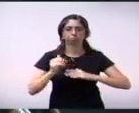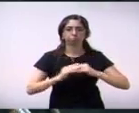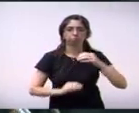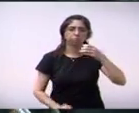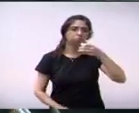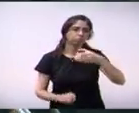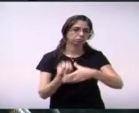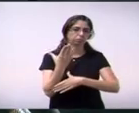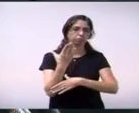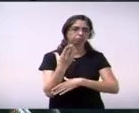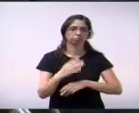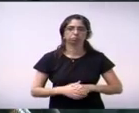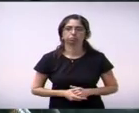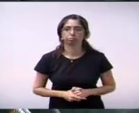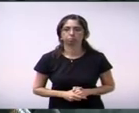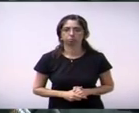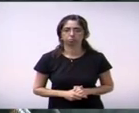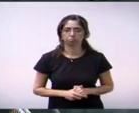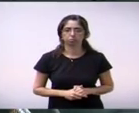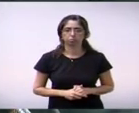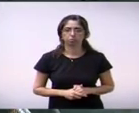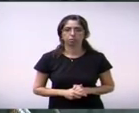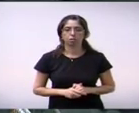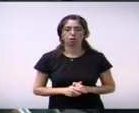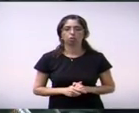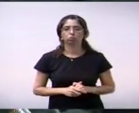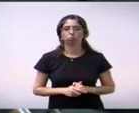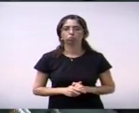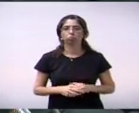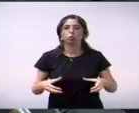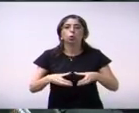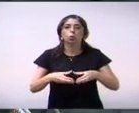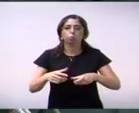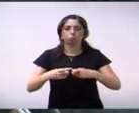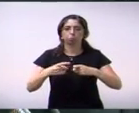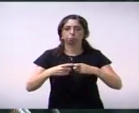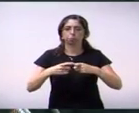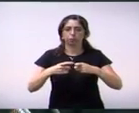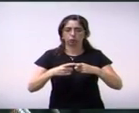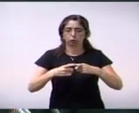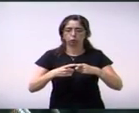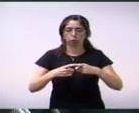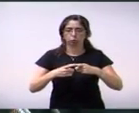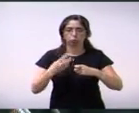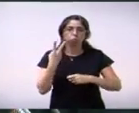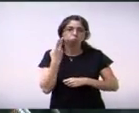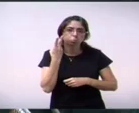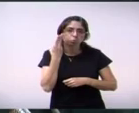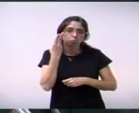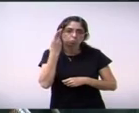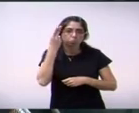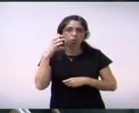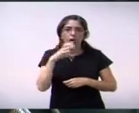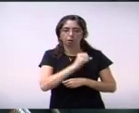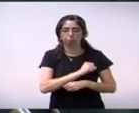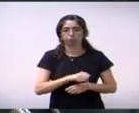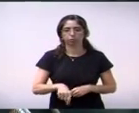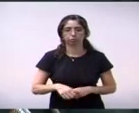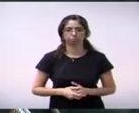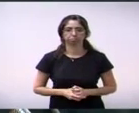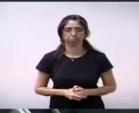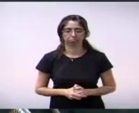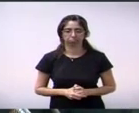criação de um mutirão médico para a realização de cirurgia de cataratas no município.